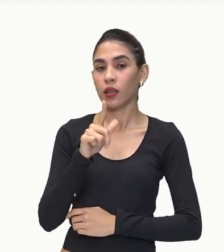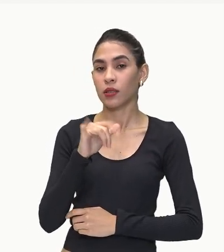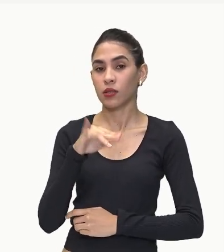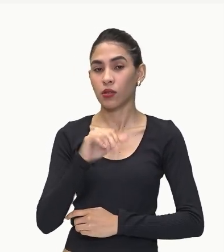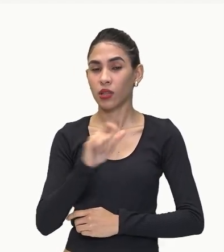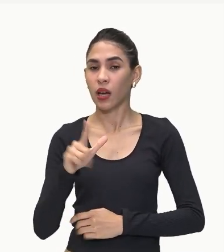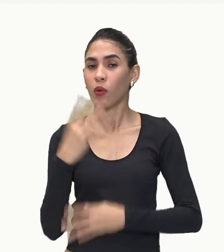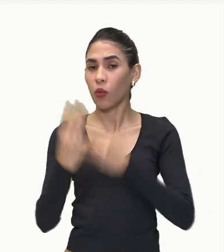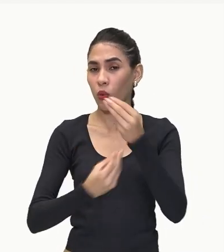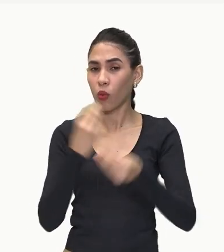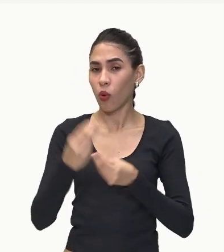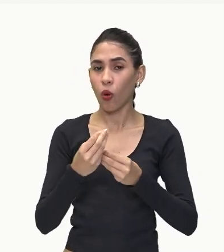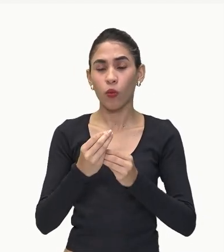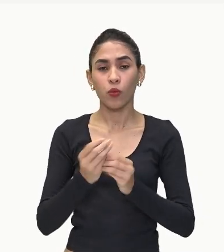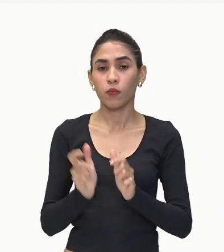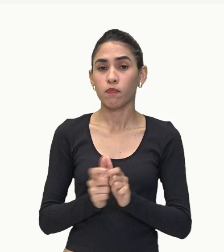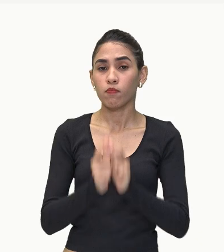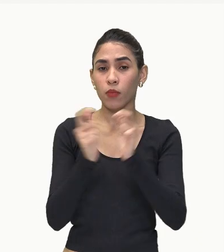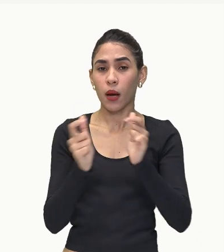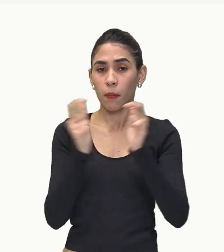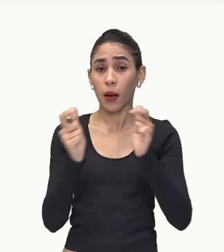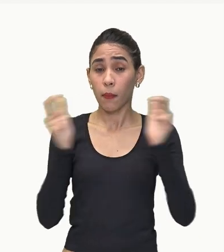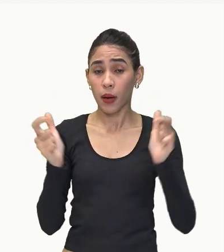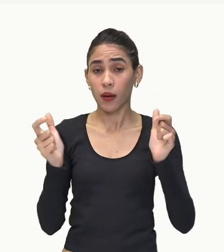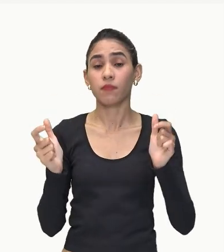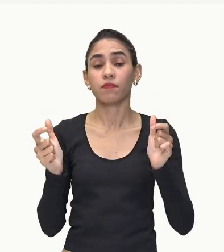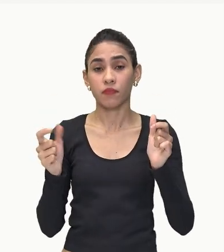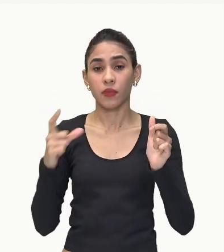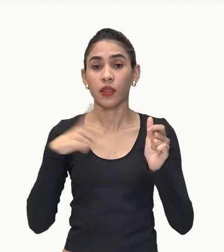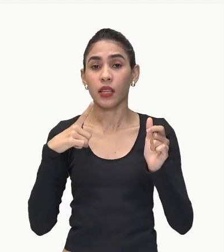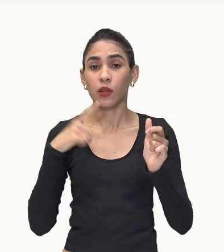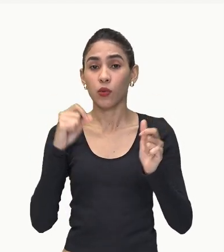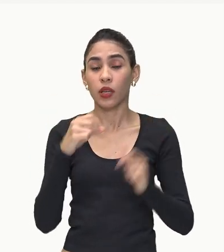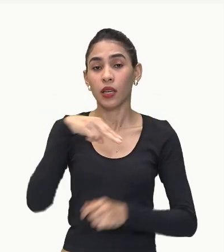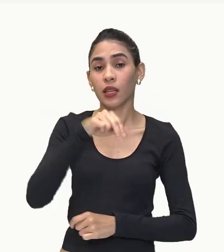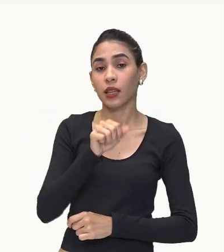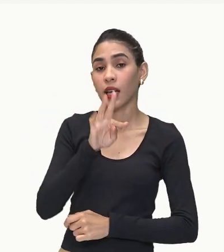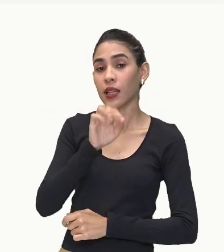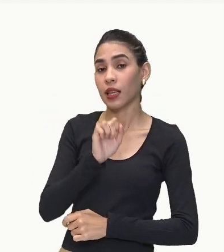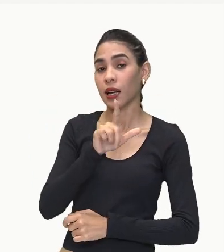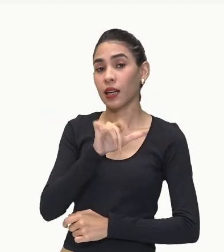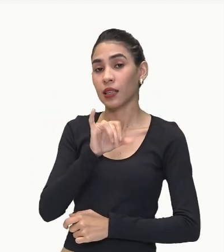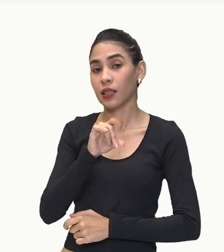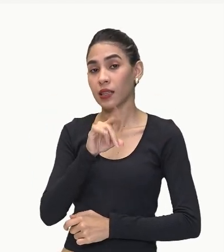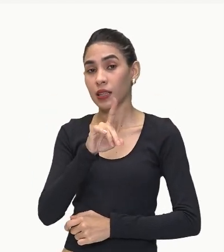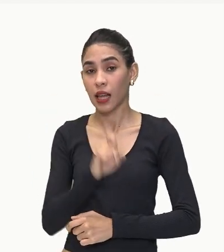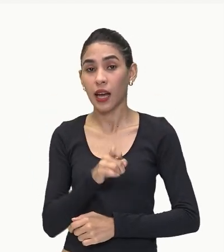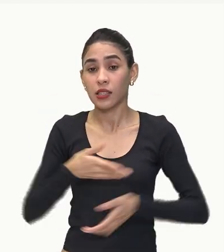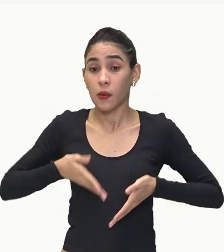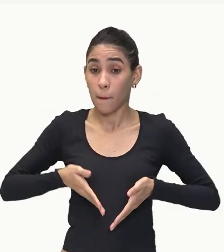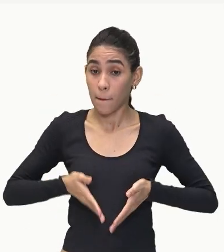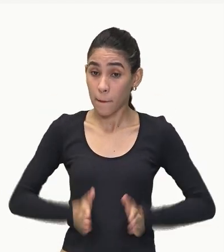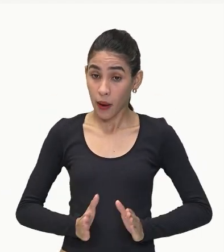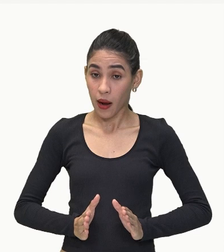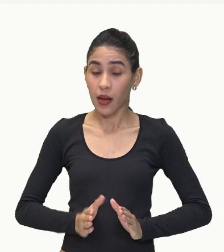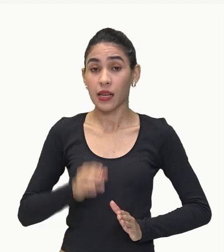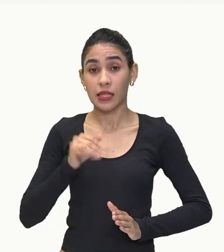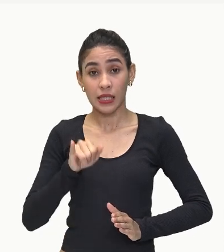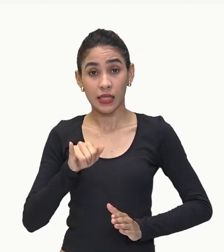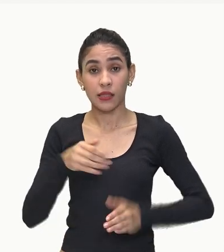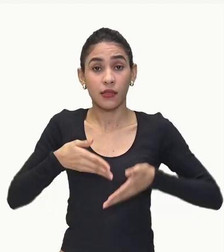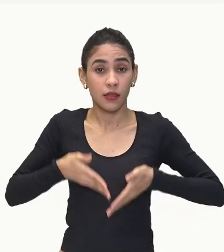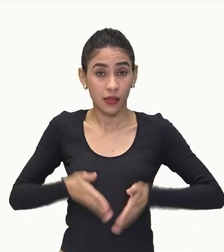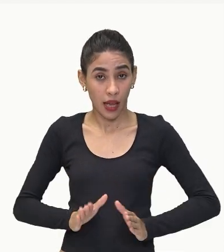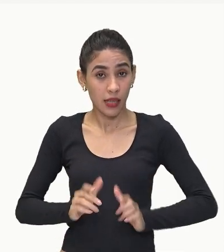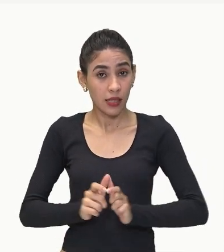natalidade Quando está nascendo Indivíduos Ali naquela população Quando nasce Aumenta Né? Vai nascendo